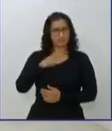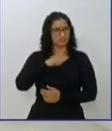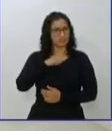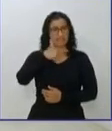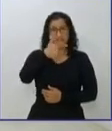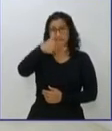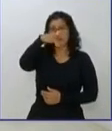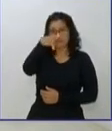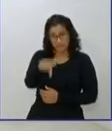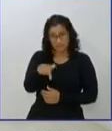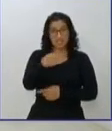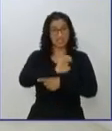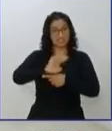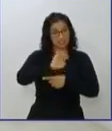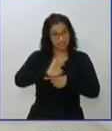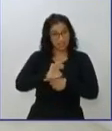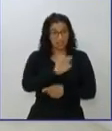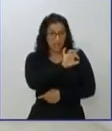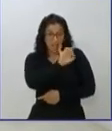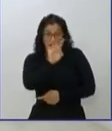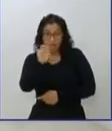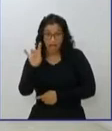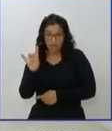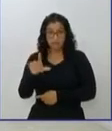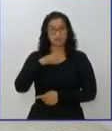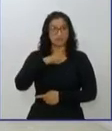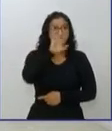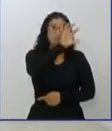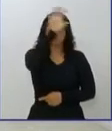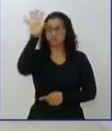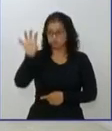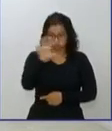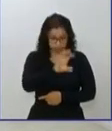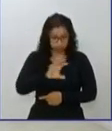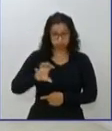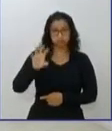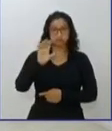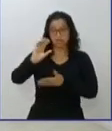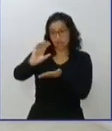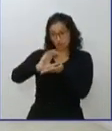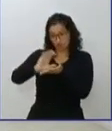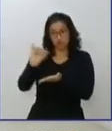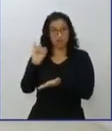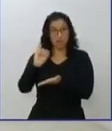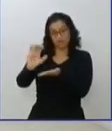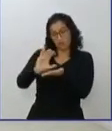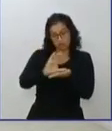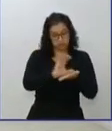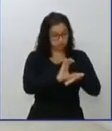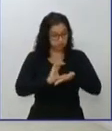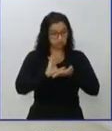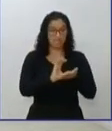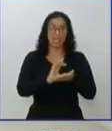federação. Cada uma tem o seu tributo do ICMS. É daí que vem a maioria do dinheiro que o estado arrecada. A gente tem na ponta, como